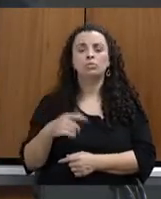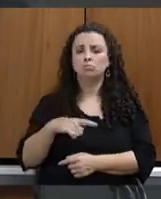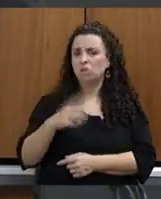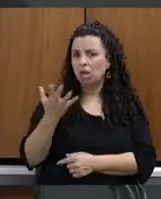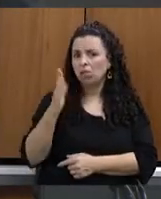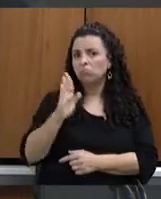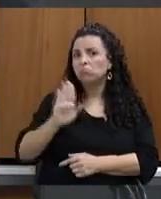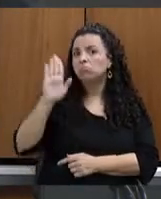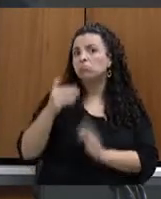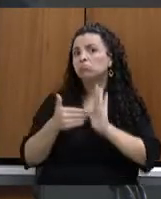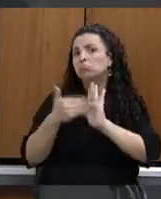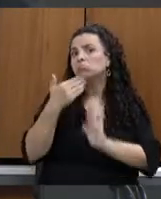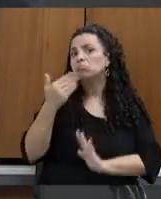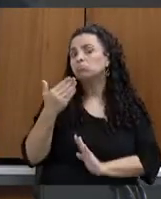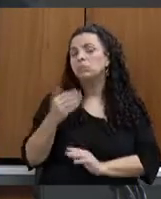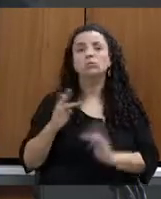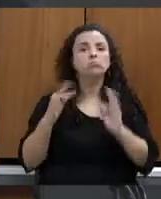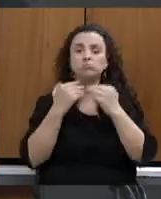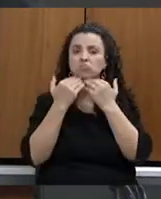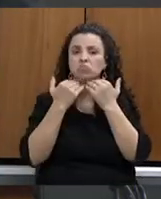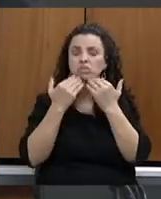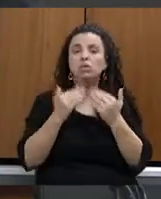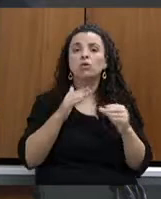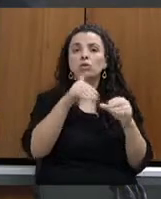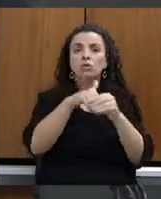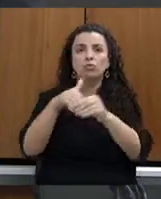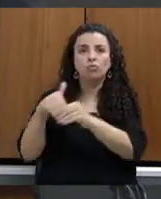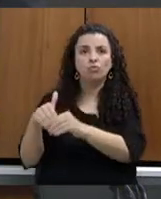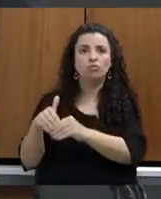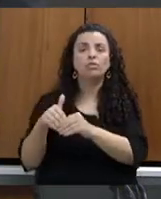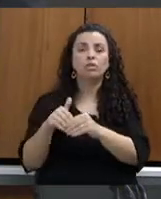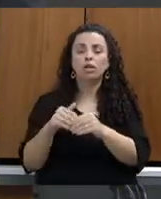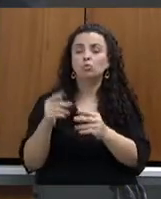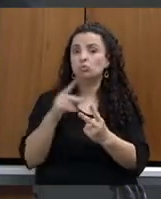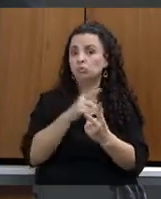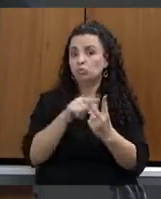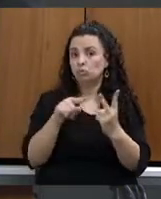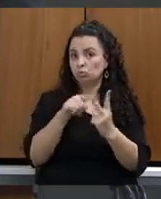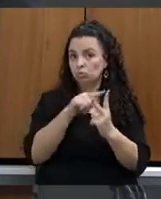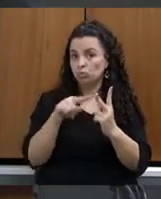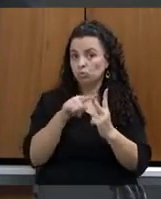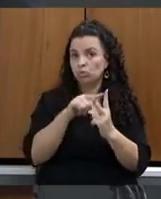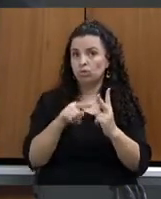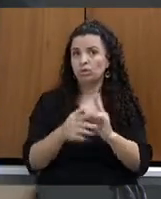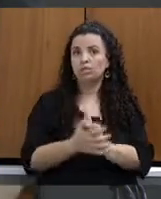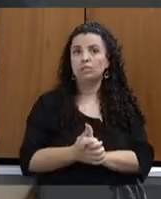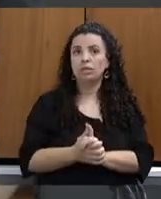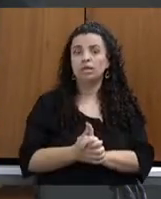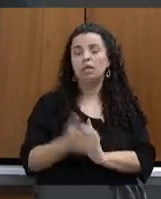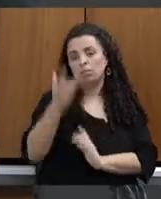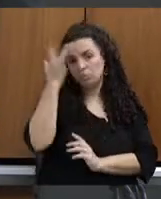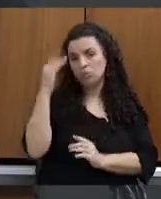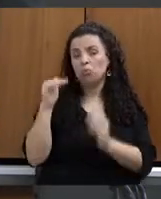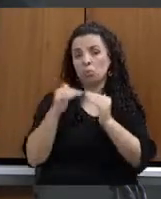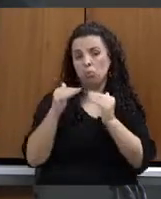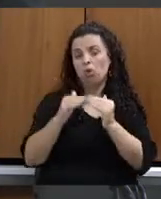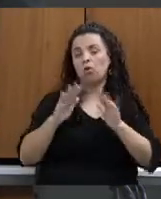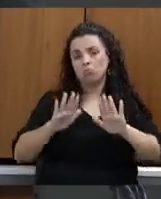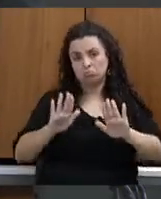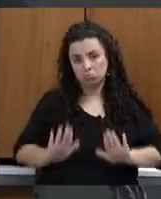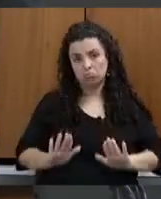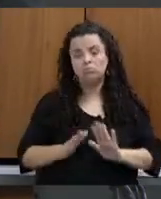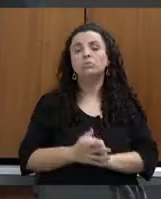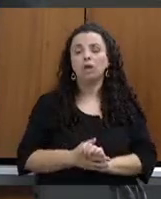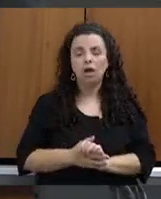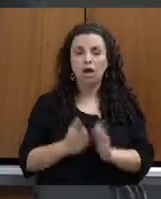destaque? Nenhum deputado requereu? Votação em globo dos dois projetos. Deputado, concorda, permaneça em seus lugares. Aprovados.